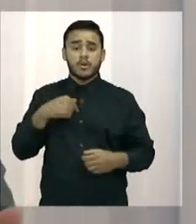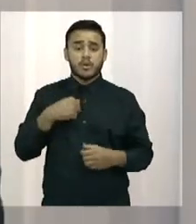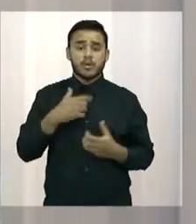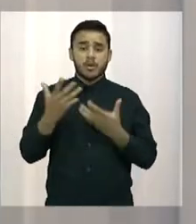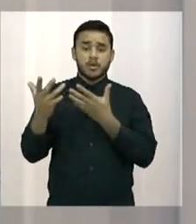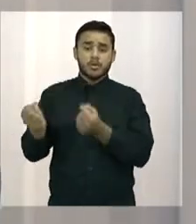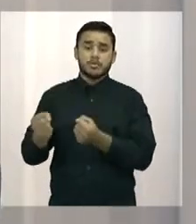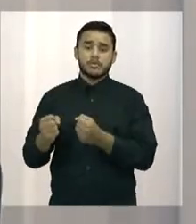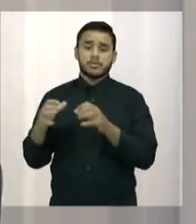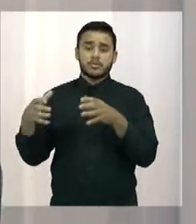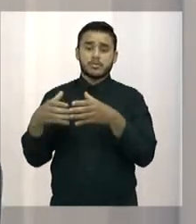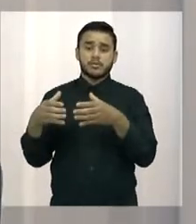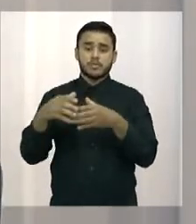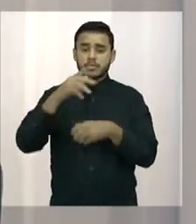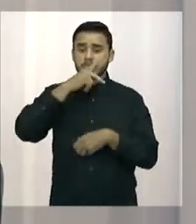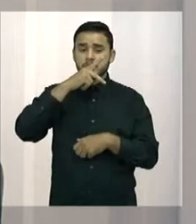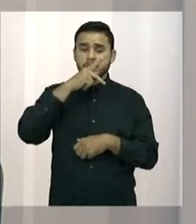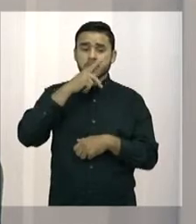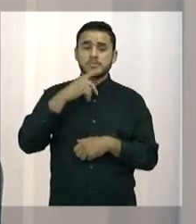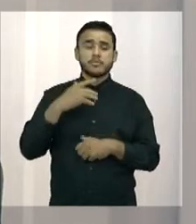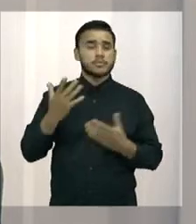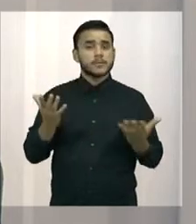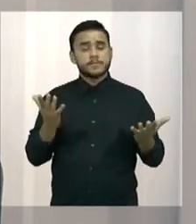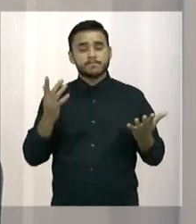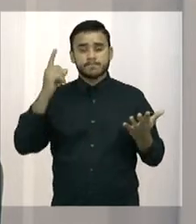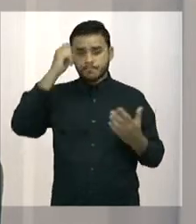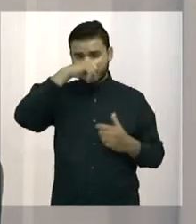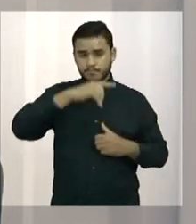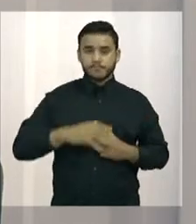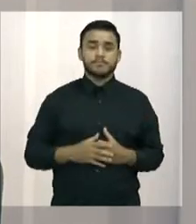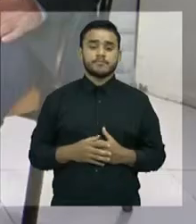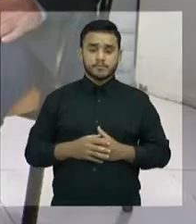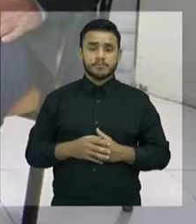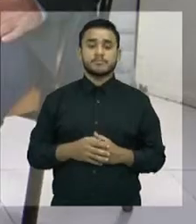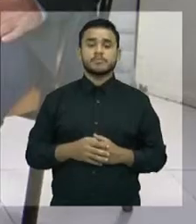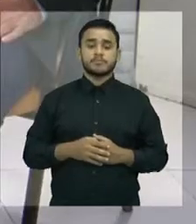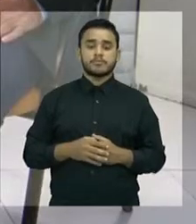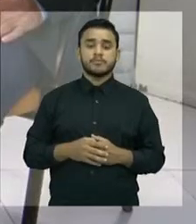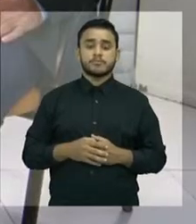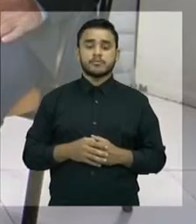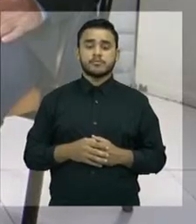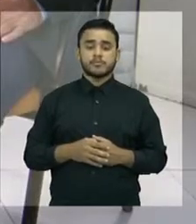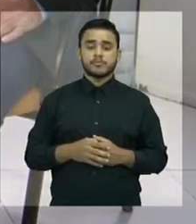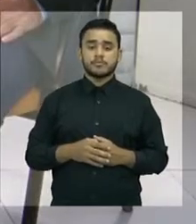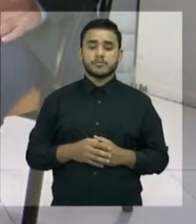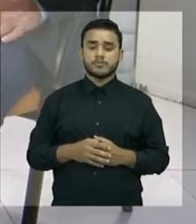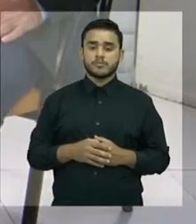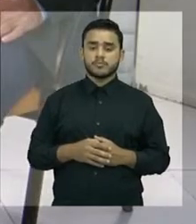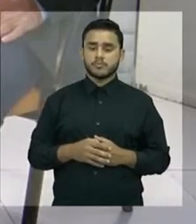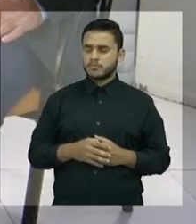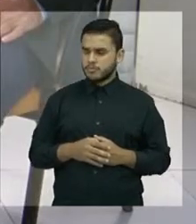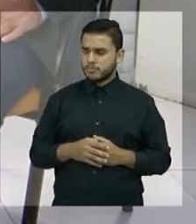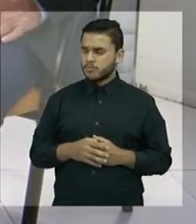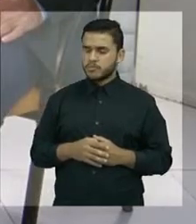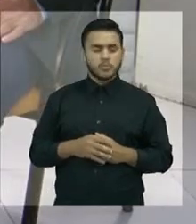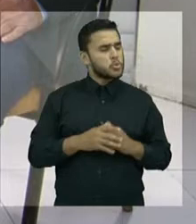seja aceito, porque hoje é muito difícil a legenda aceitar vereador. Que tem votos. Na eleição, o teve quantos votos? É,